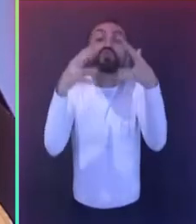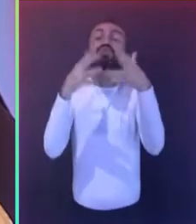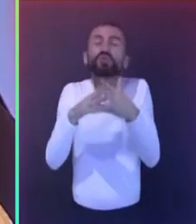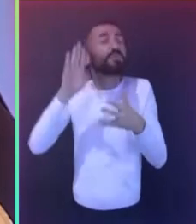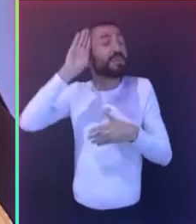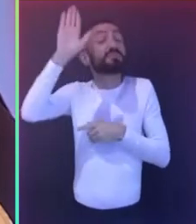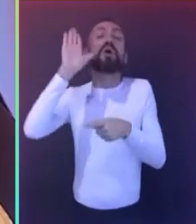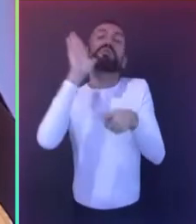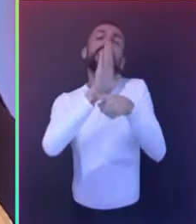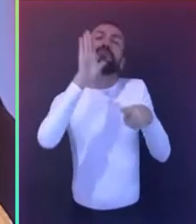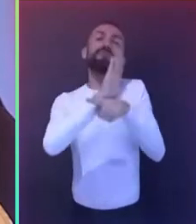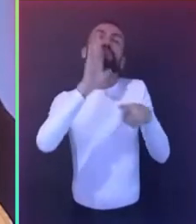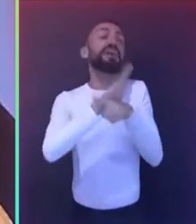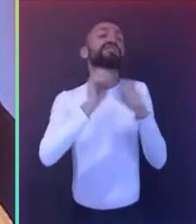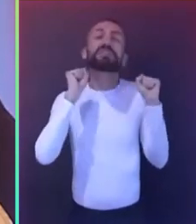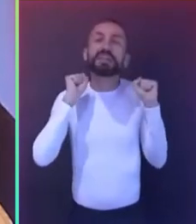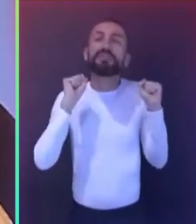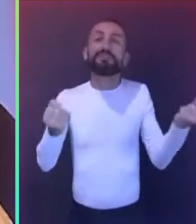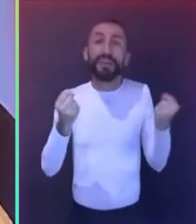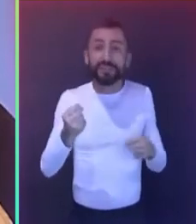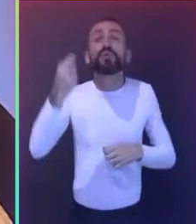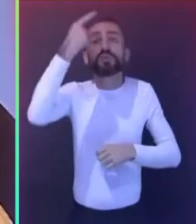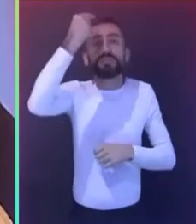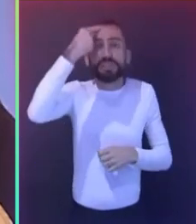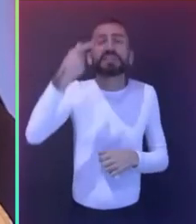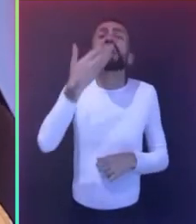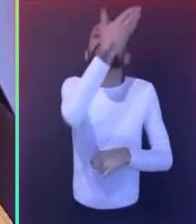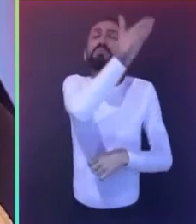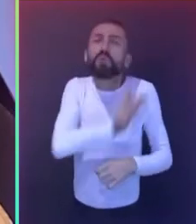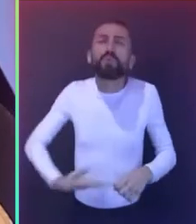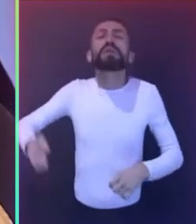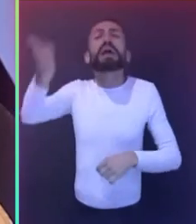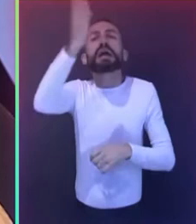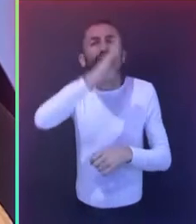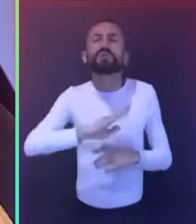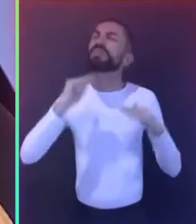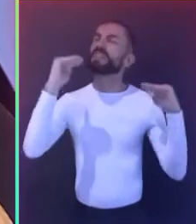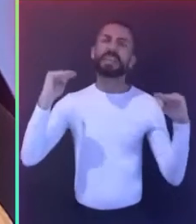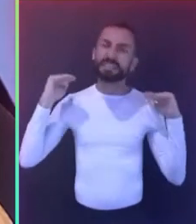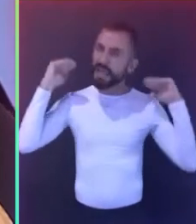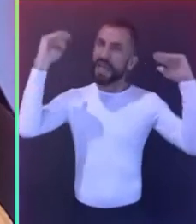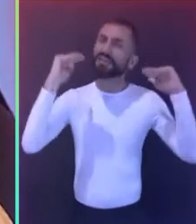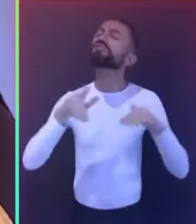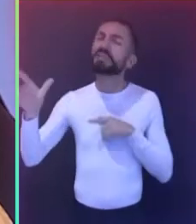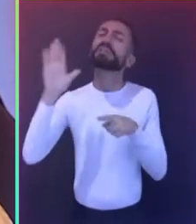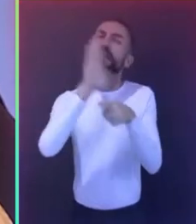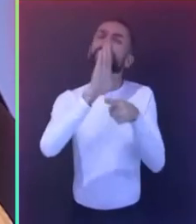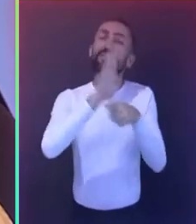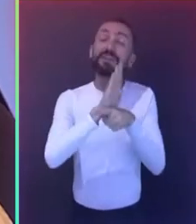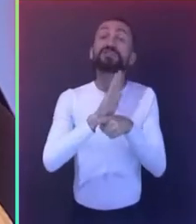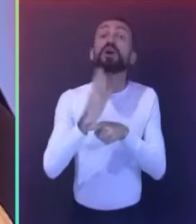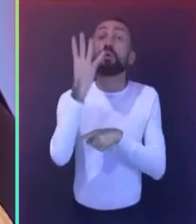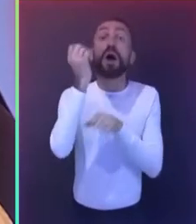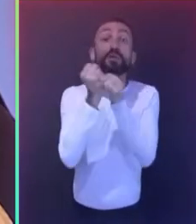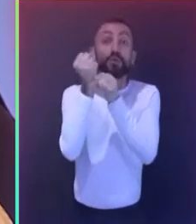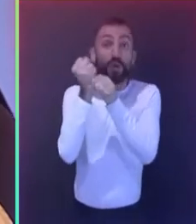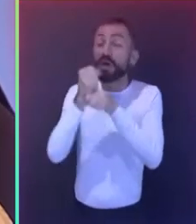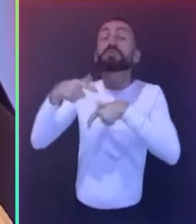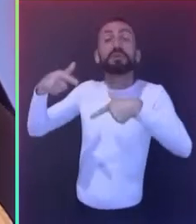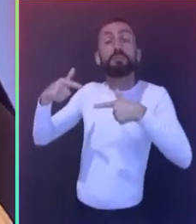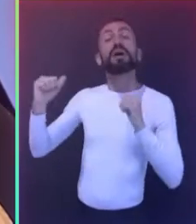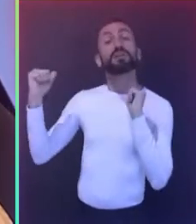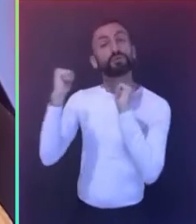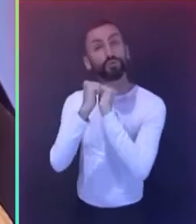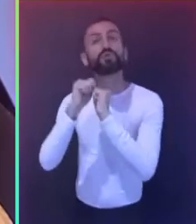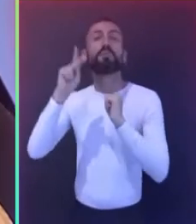universidade pública gratuita, inclusive de excelência. Tive o privilégio de trabalhar quatro anos com o professor Pascoal